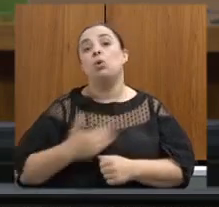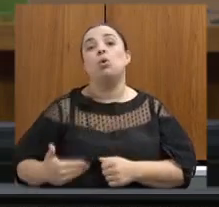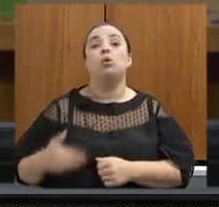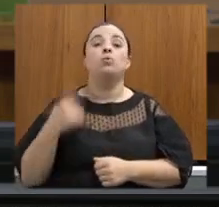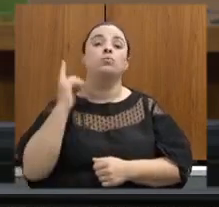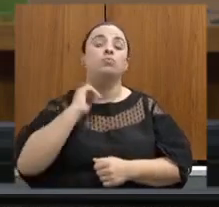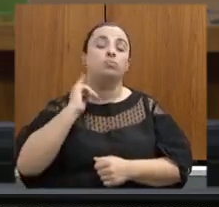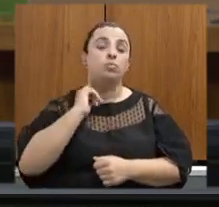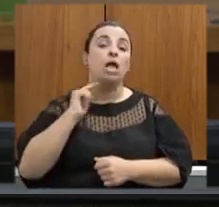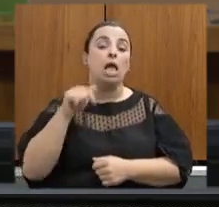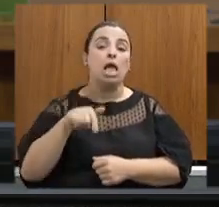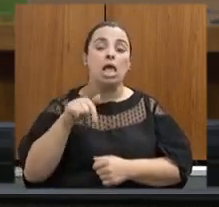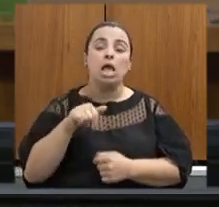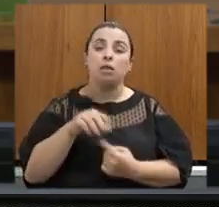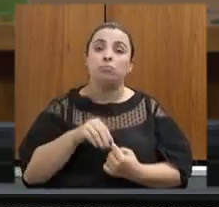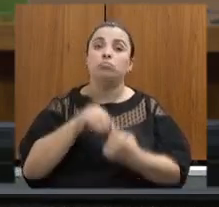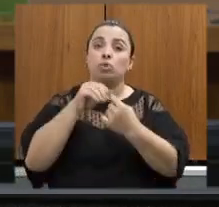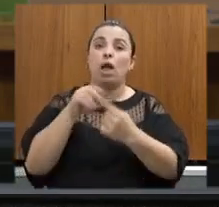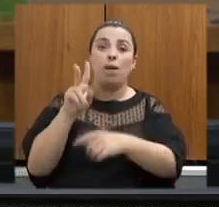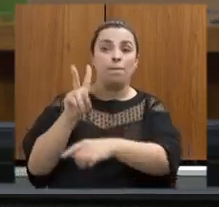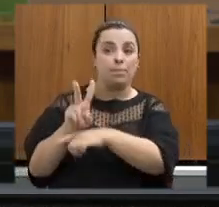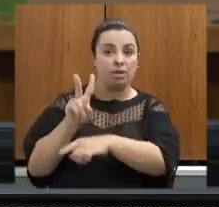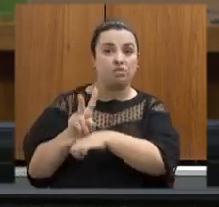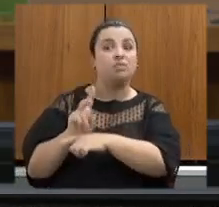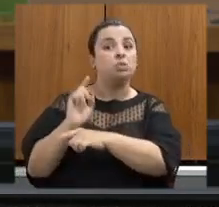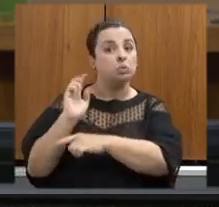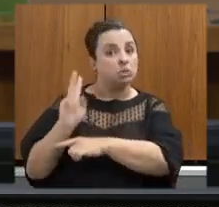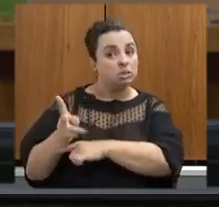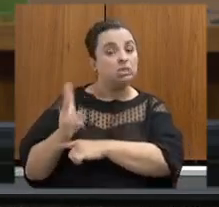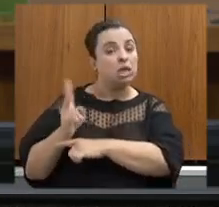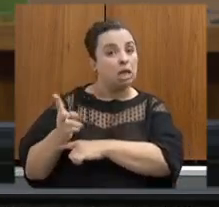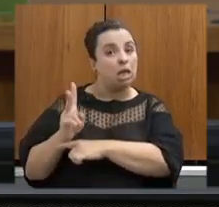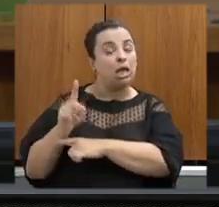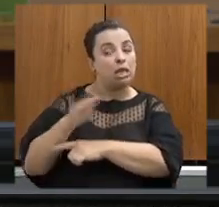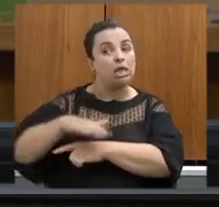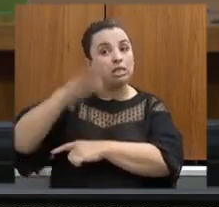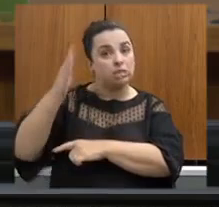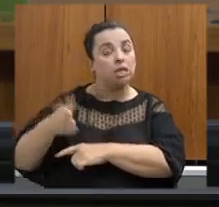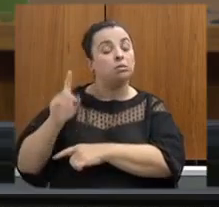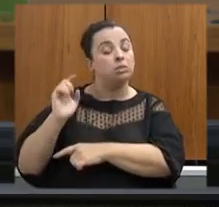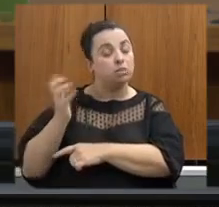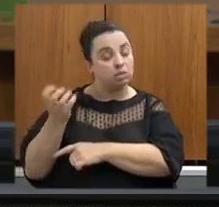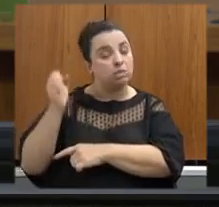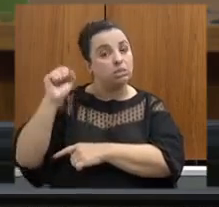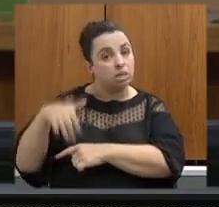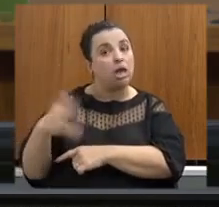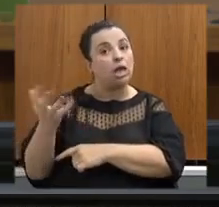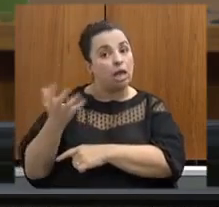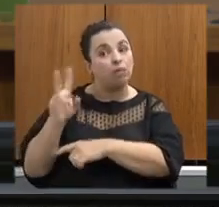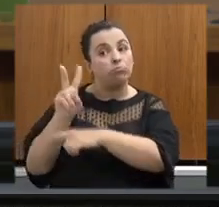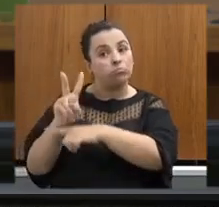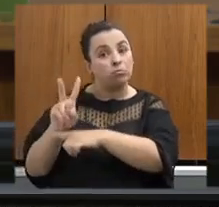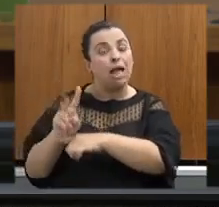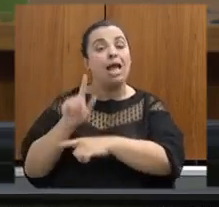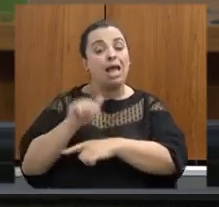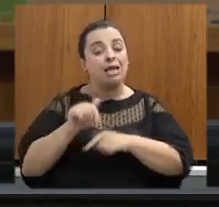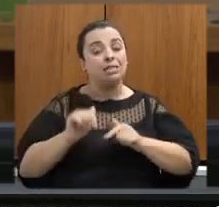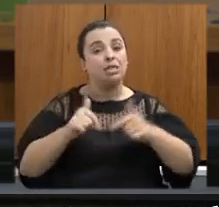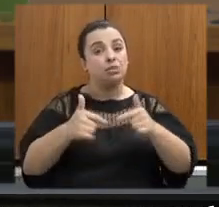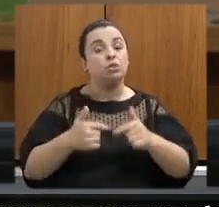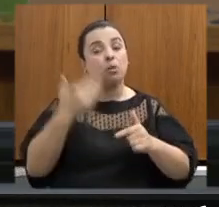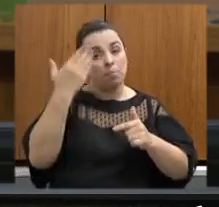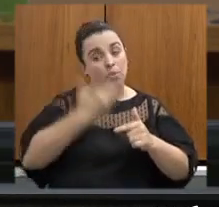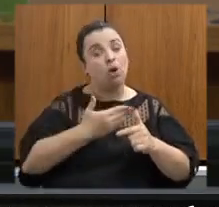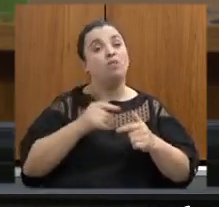preza pela preservação e conservação da Serra do Curral sim essas ações demonstram e comprovam